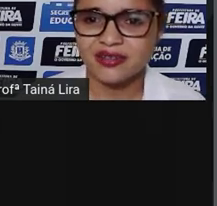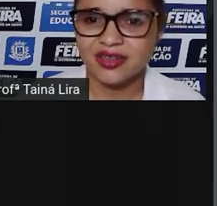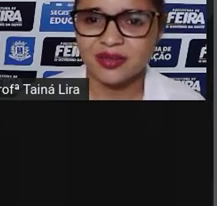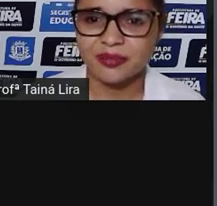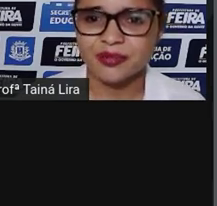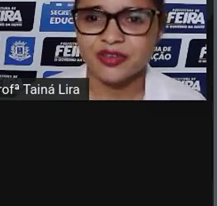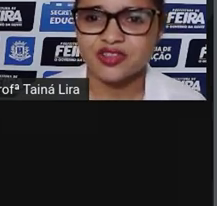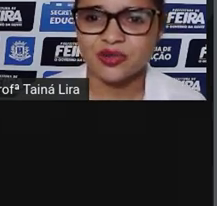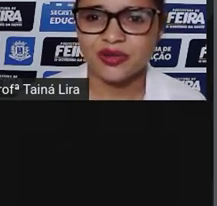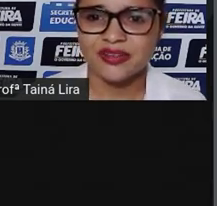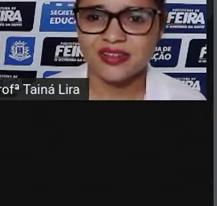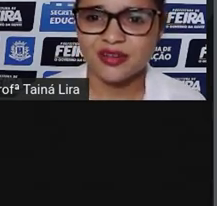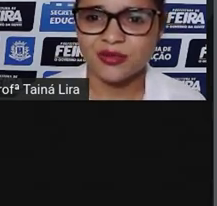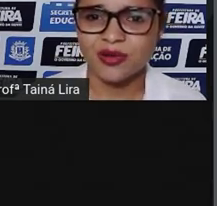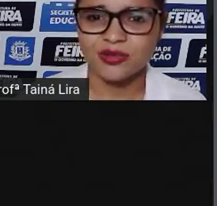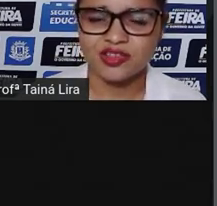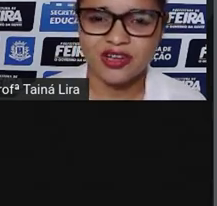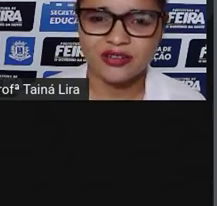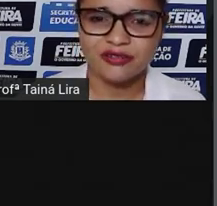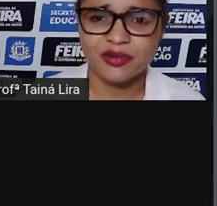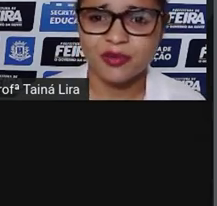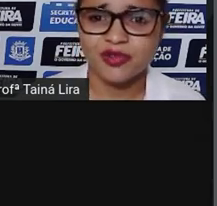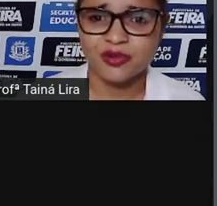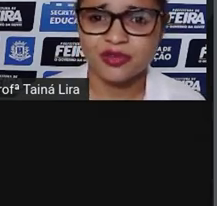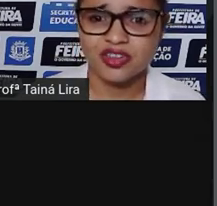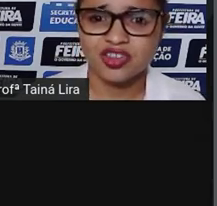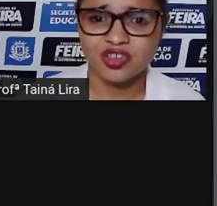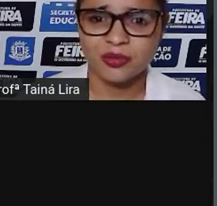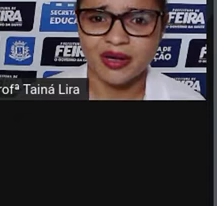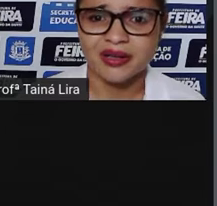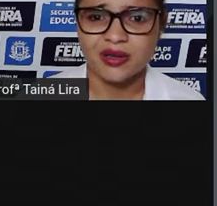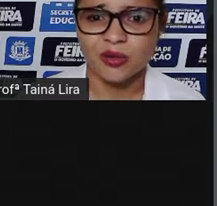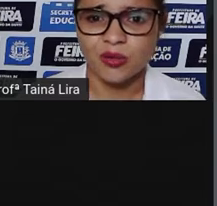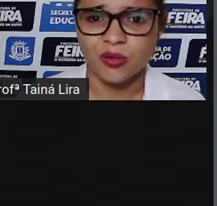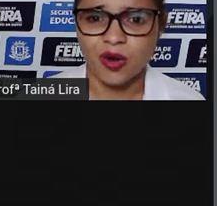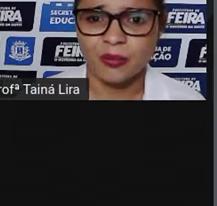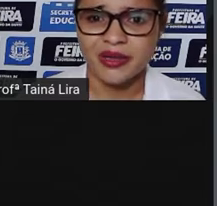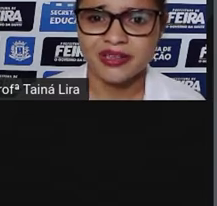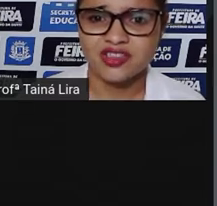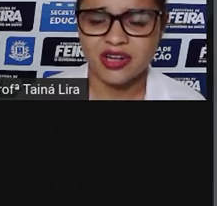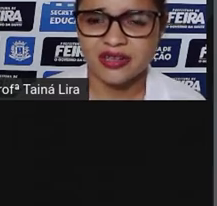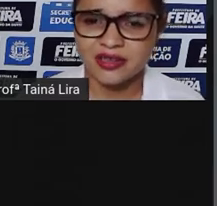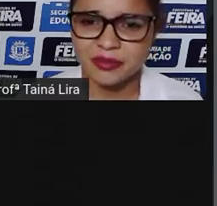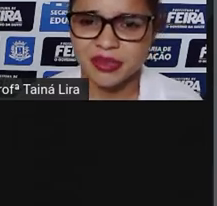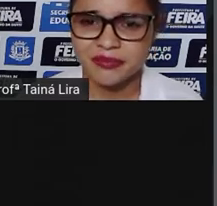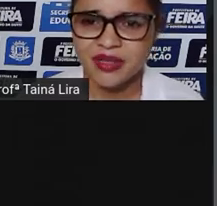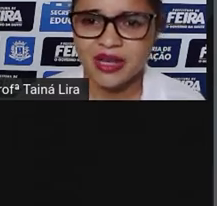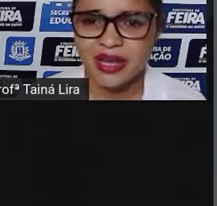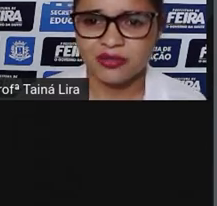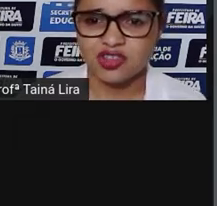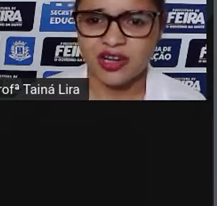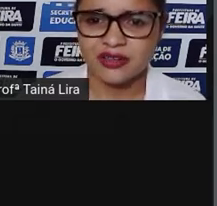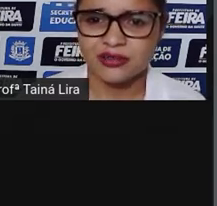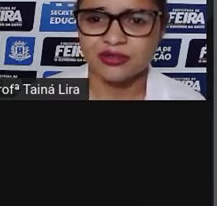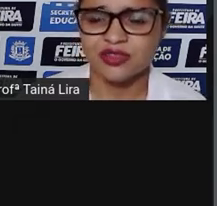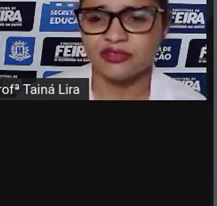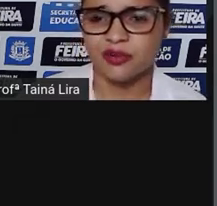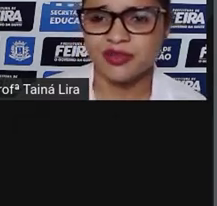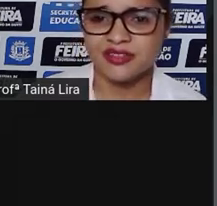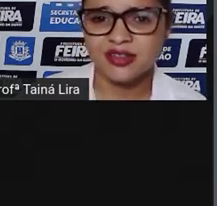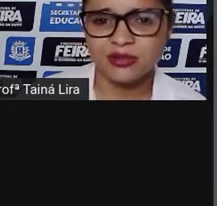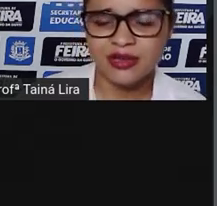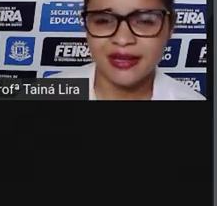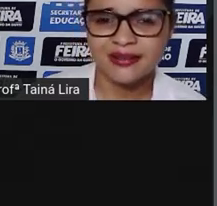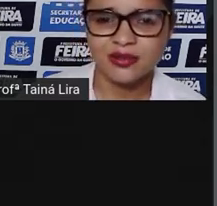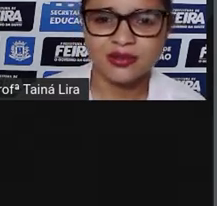ainda deu tempo de conhecer um outro teatro famoso em Curitiba, o Ópera de Arame. É um teatro de